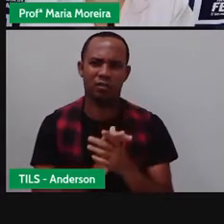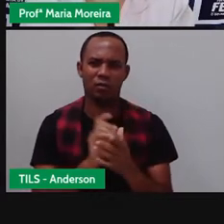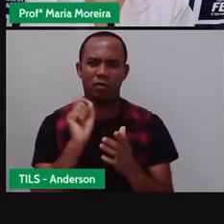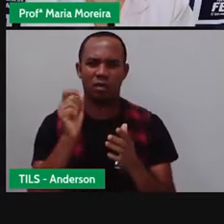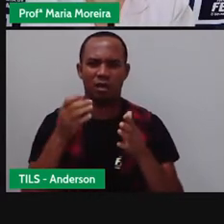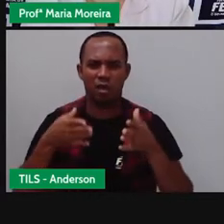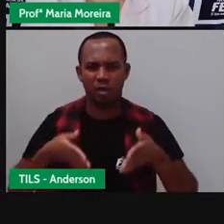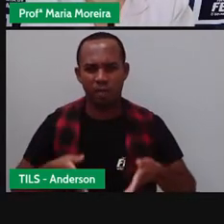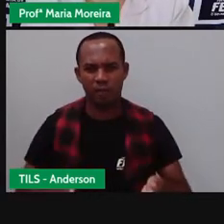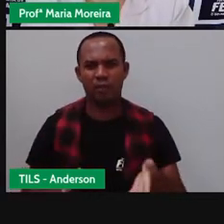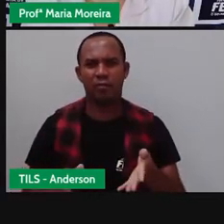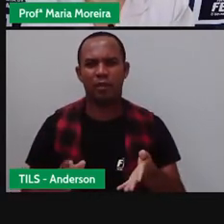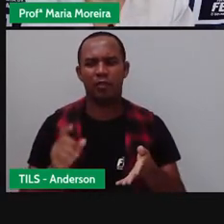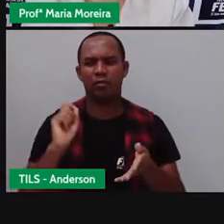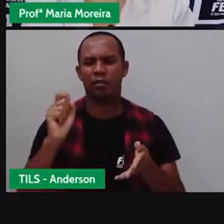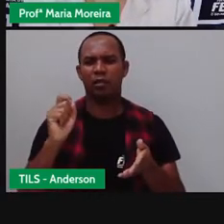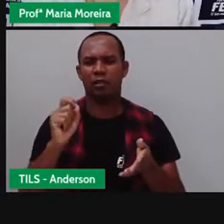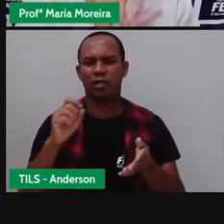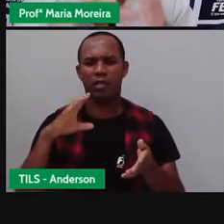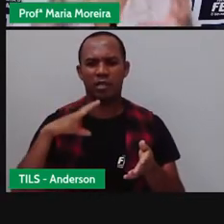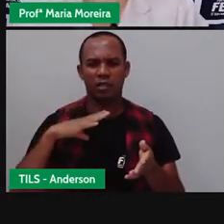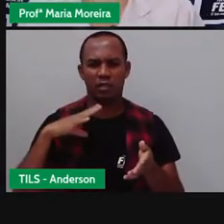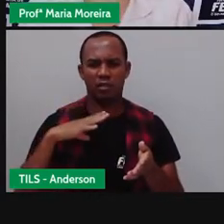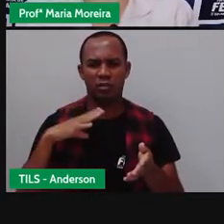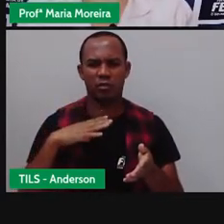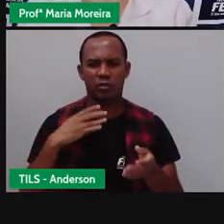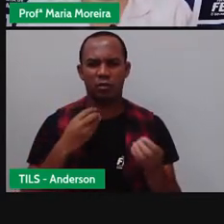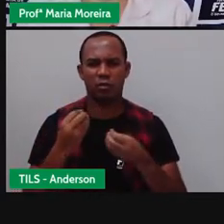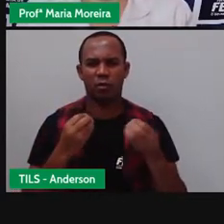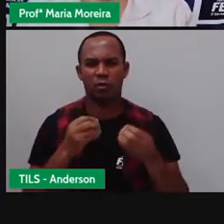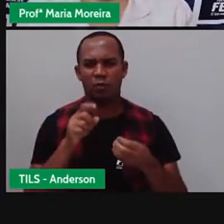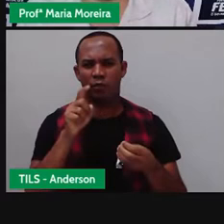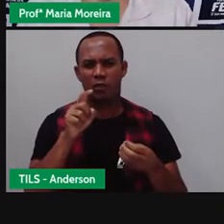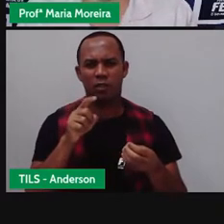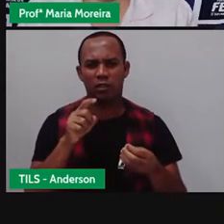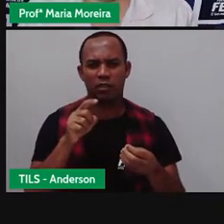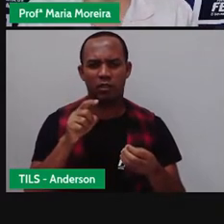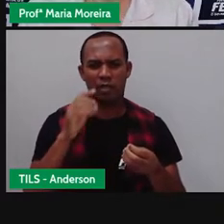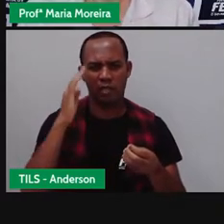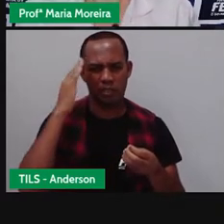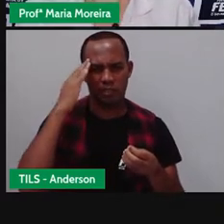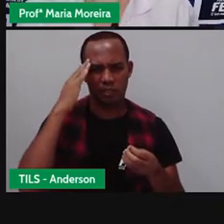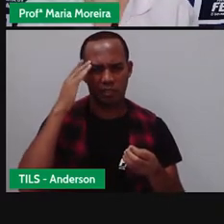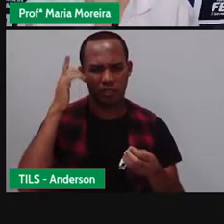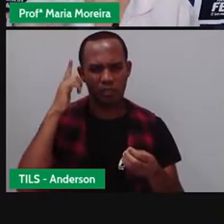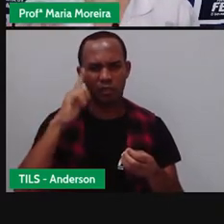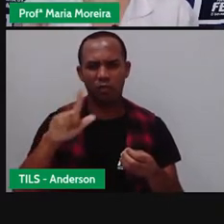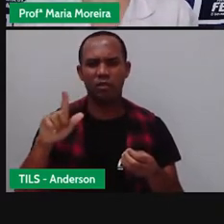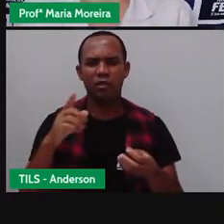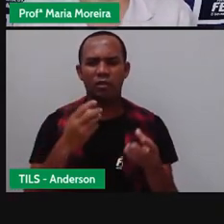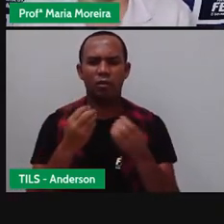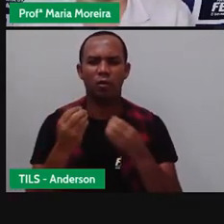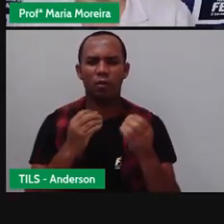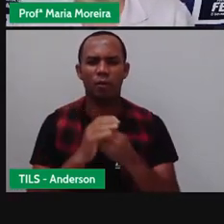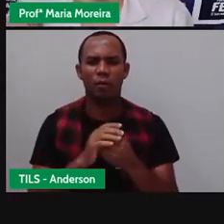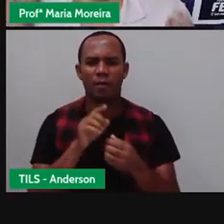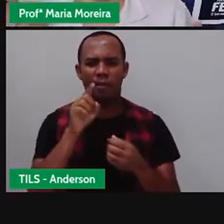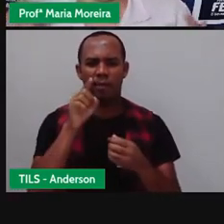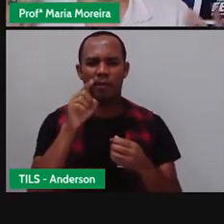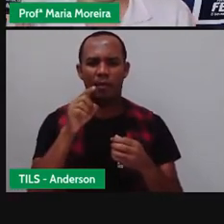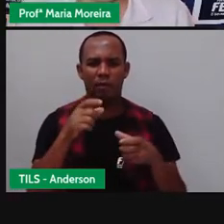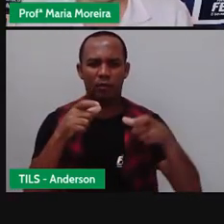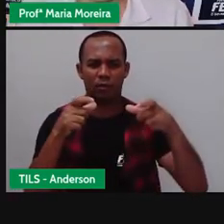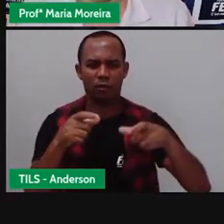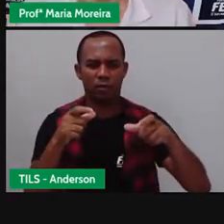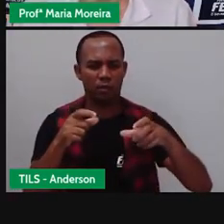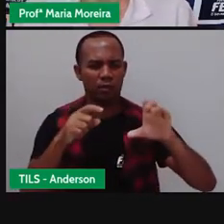nascimento dele, certo? Só para vocês conseguirem entender aqui o contexto, certo? E essas cavernas aí, com esses